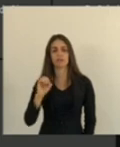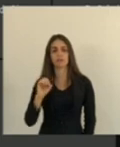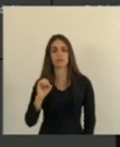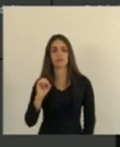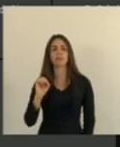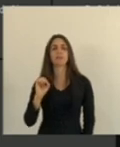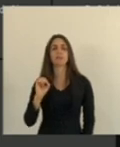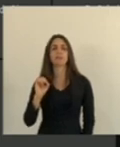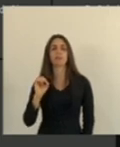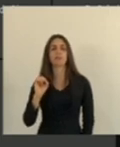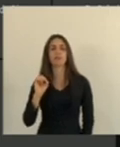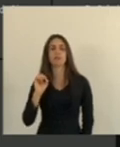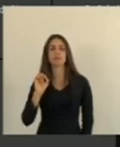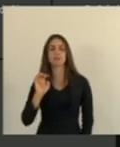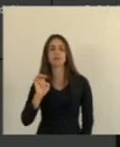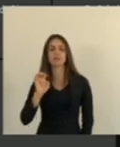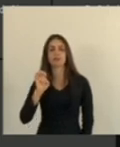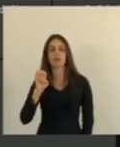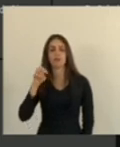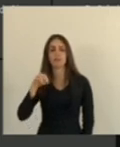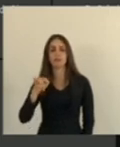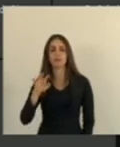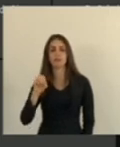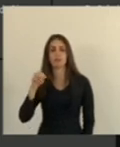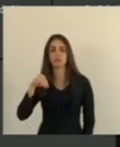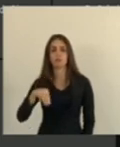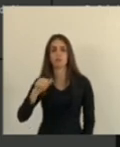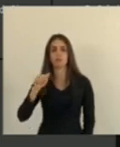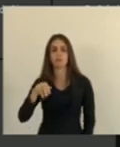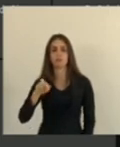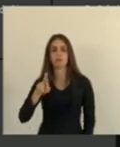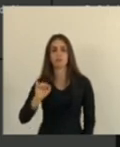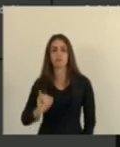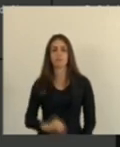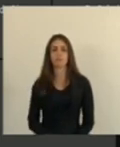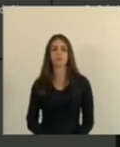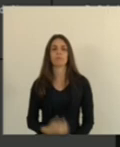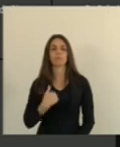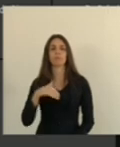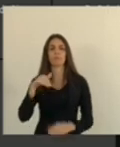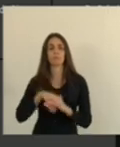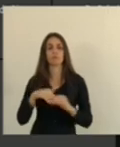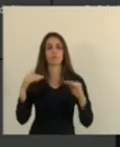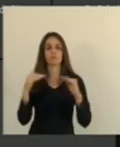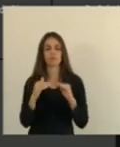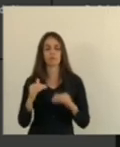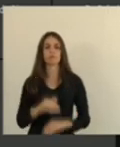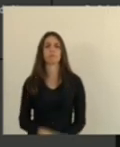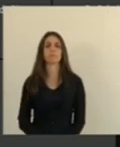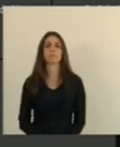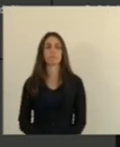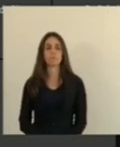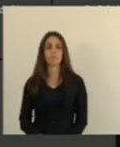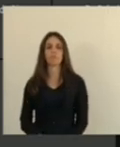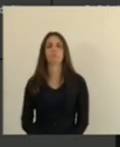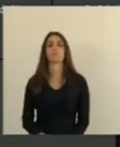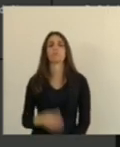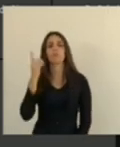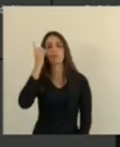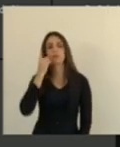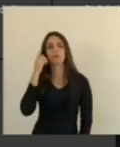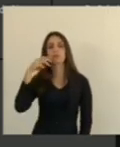voto com o relator ou melhor voto sim ok deputado Marques